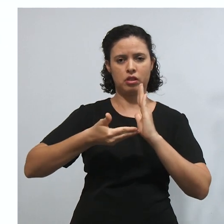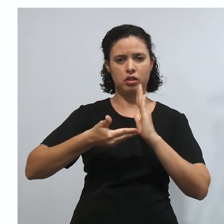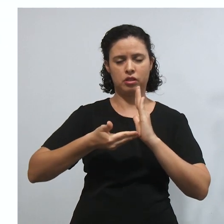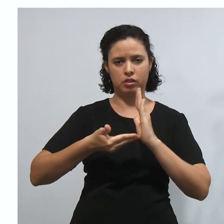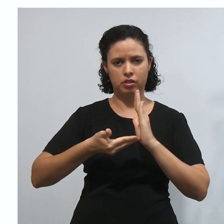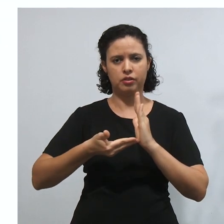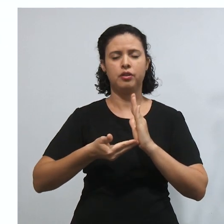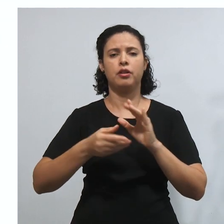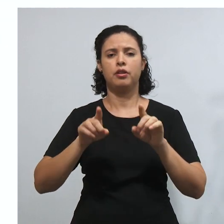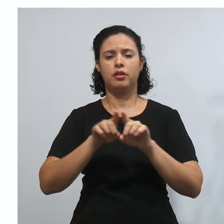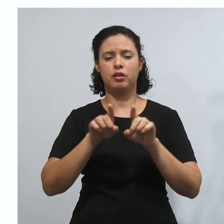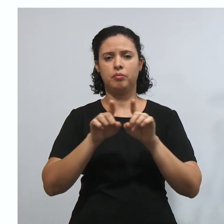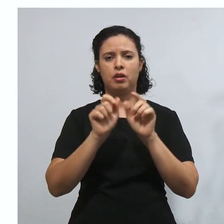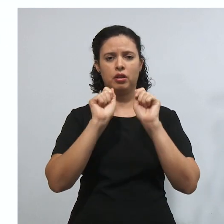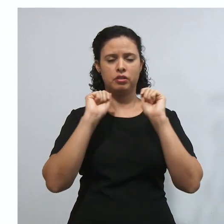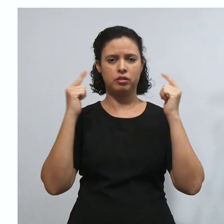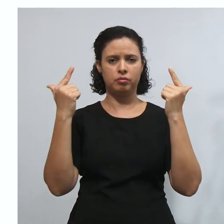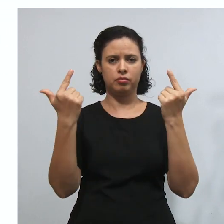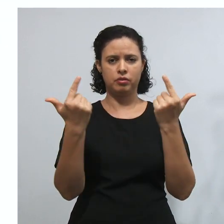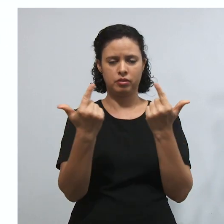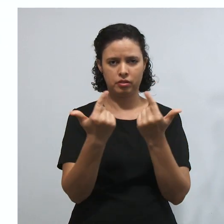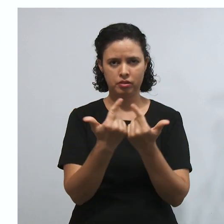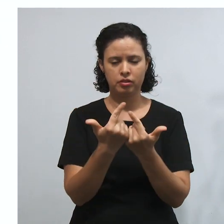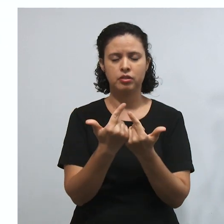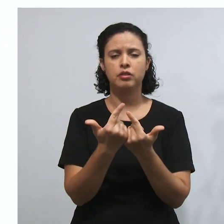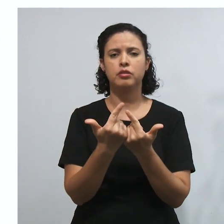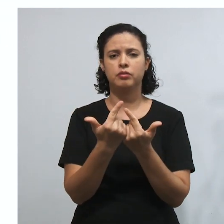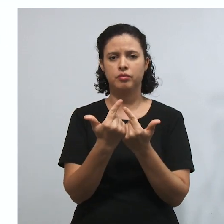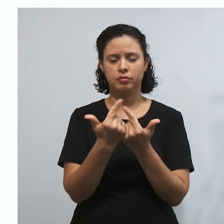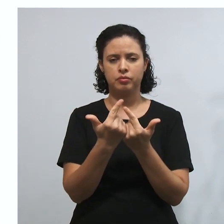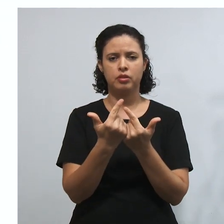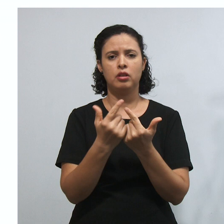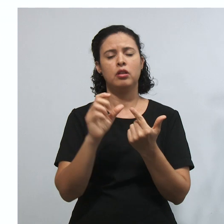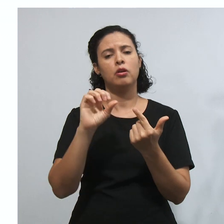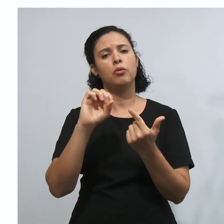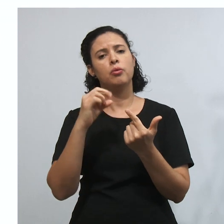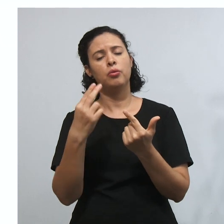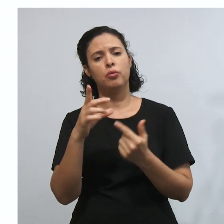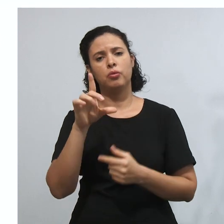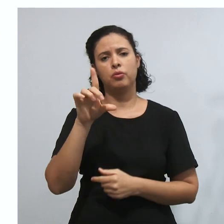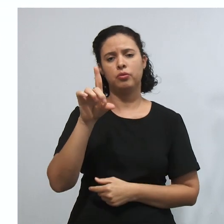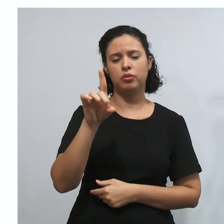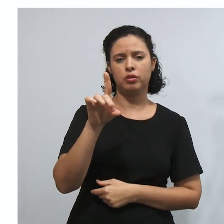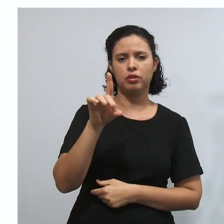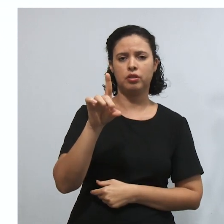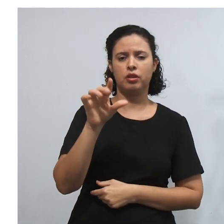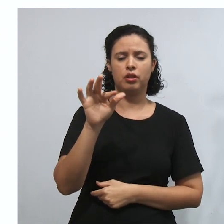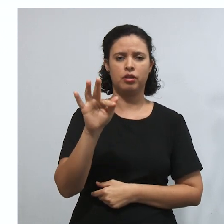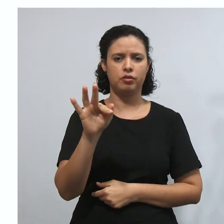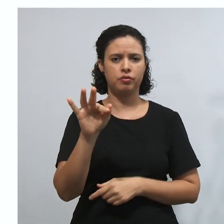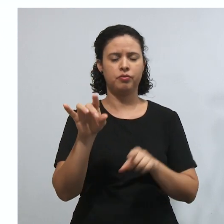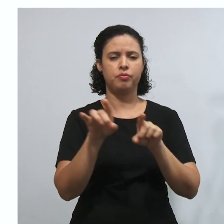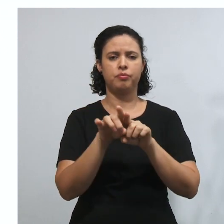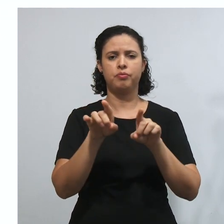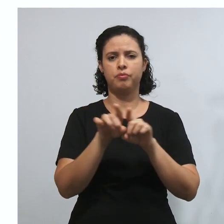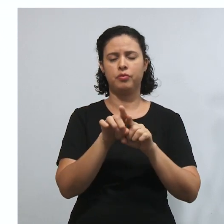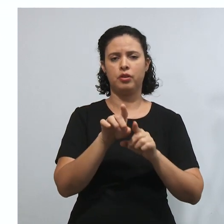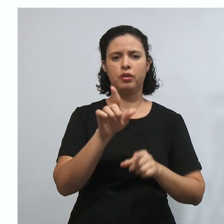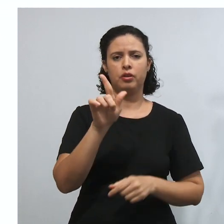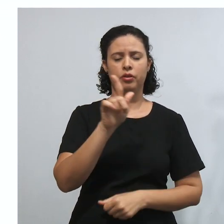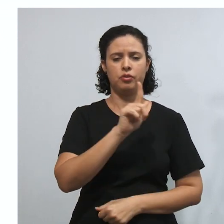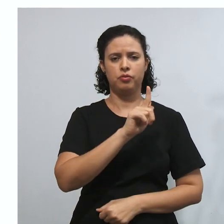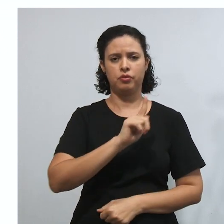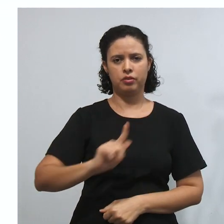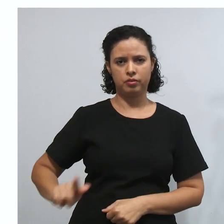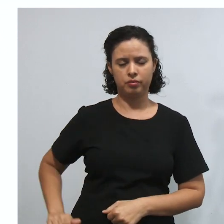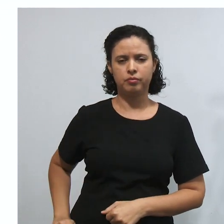Legislativa ou da Câmara Legislativa do Distrito Federal, governador de Estado e também do DF, né? Por